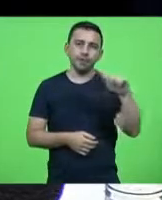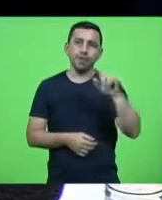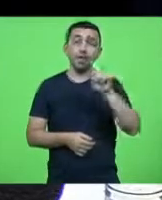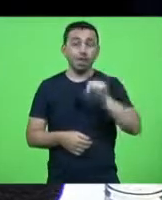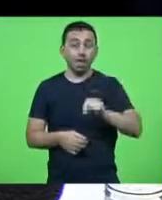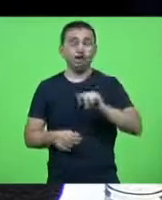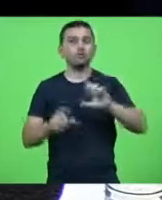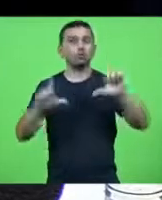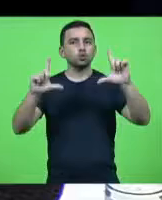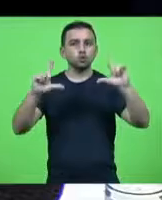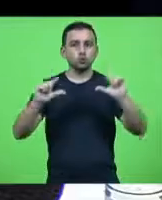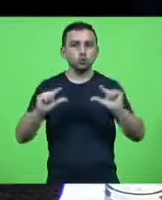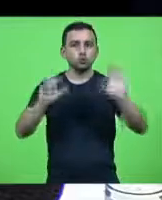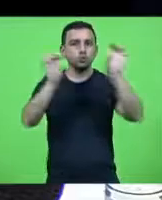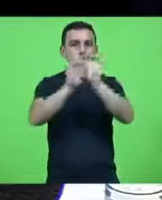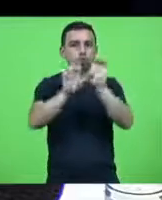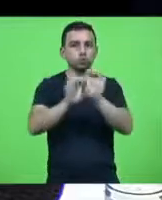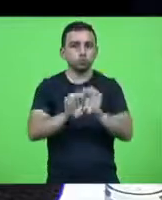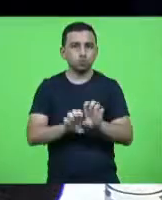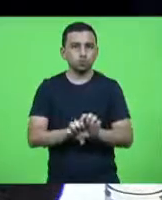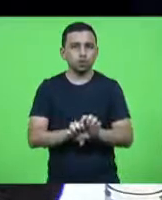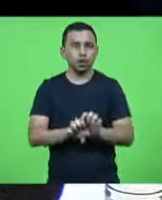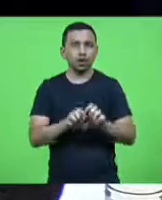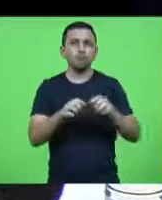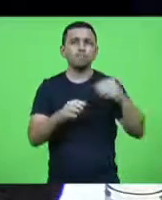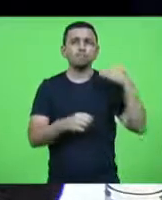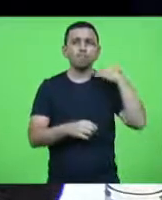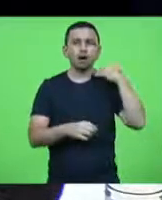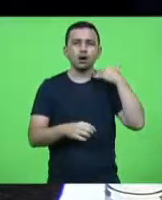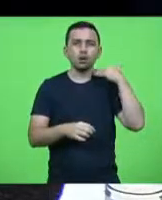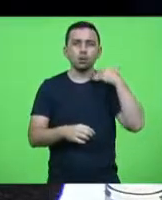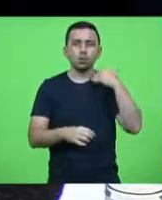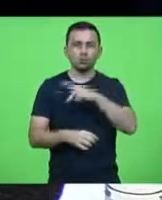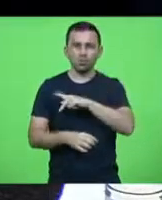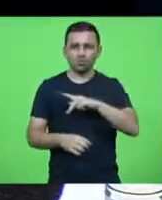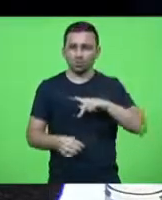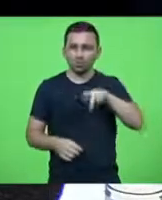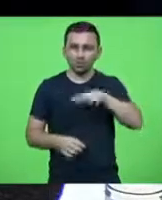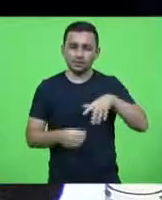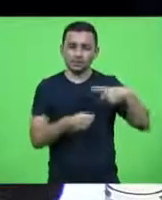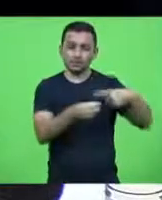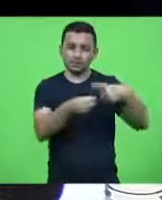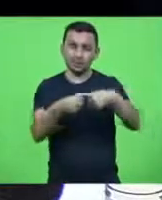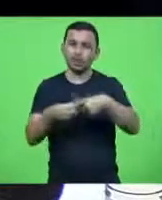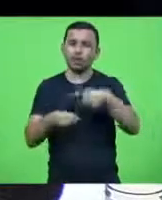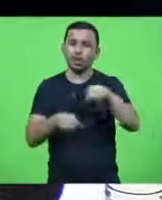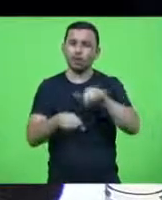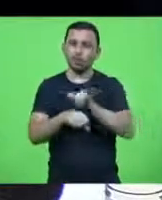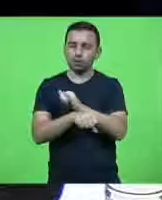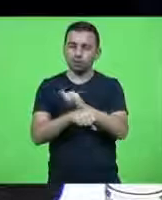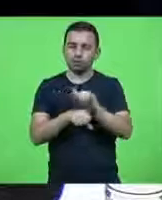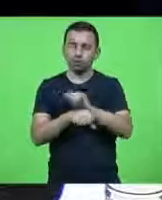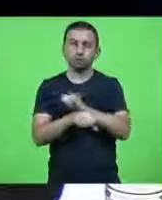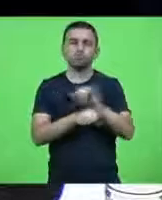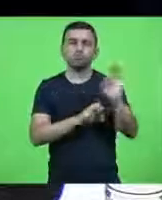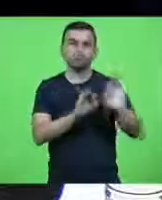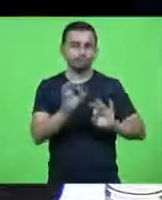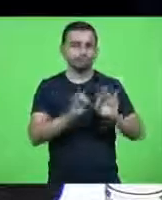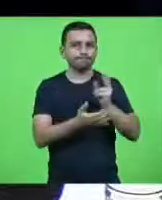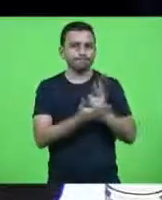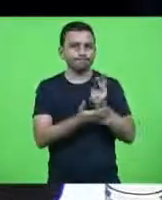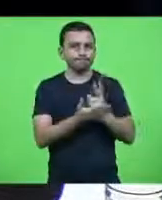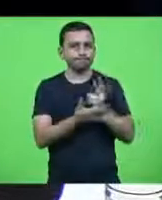redução da estrutura de bancos públicos em municípios onde é estratégica a manutenção destas agências.